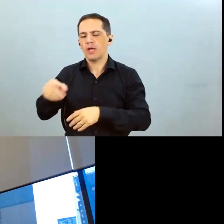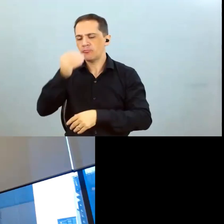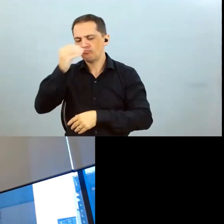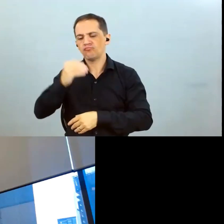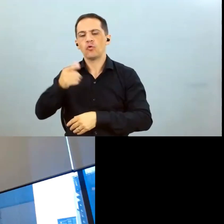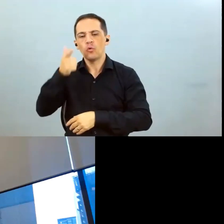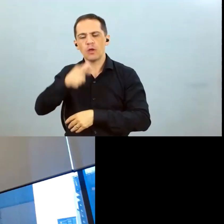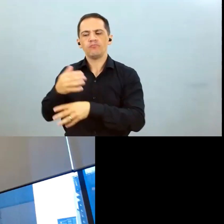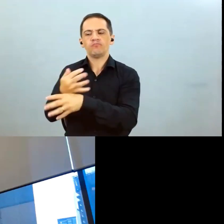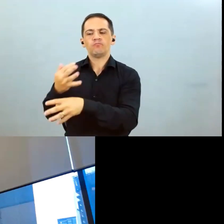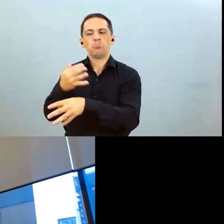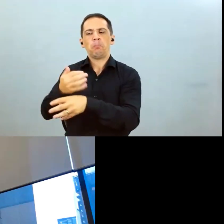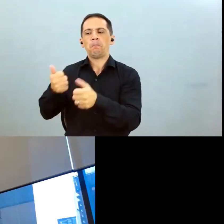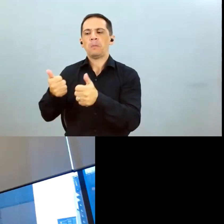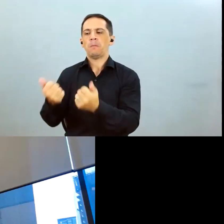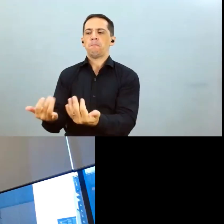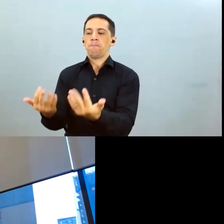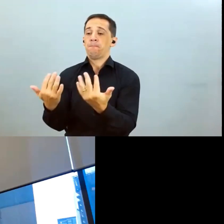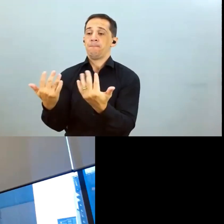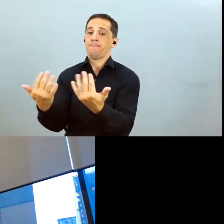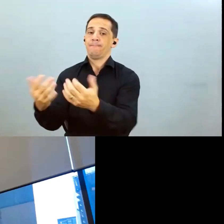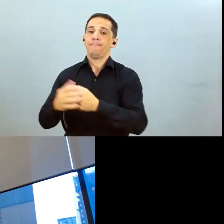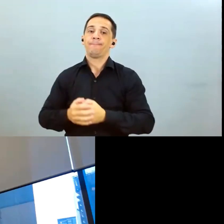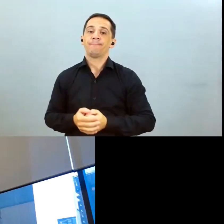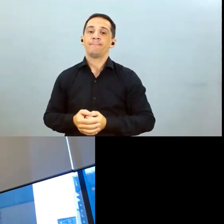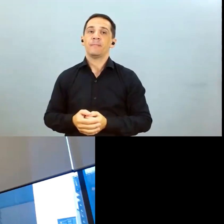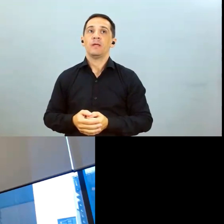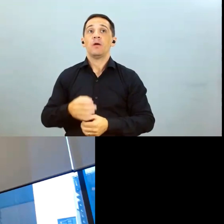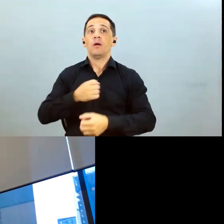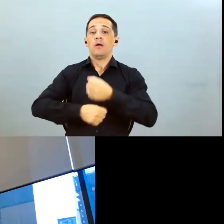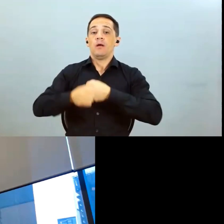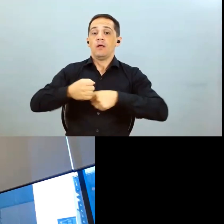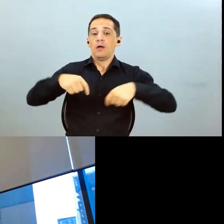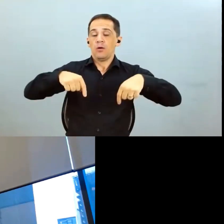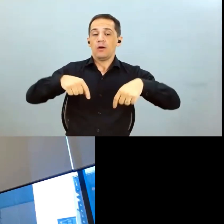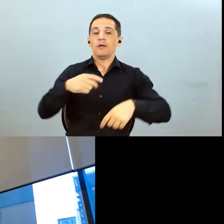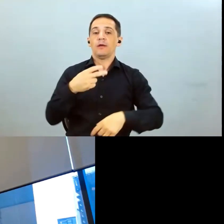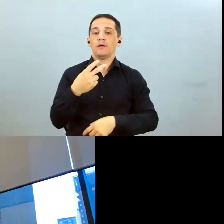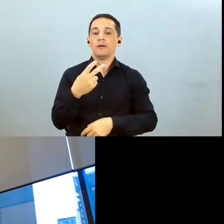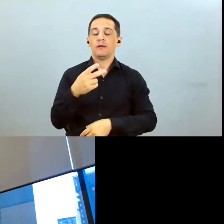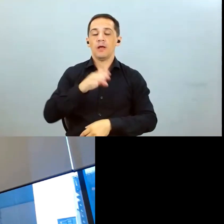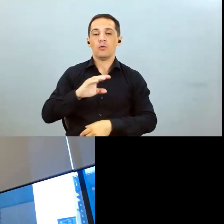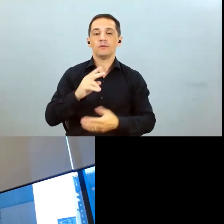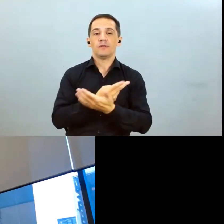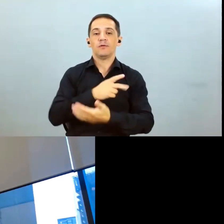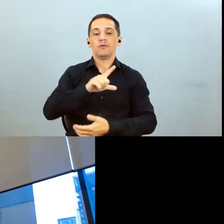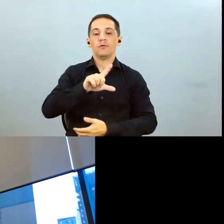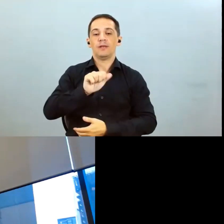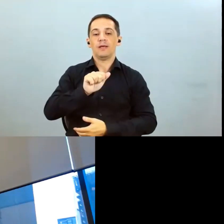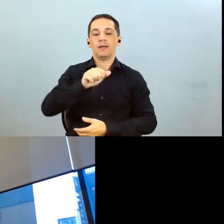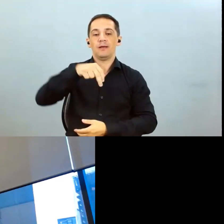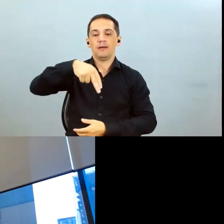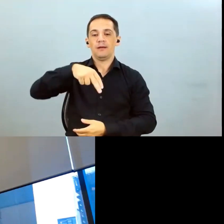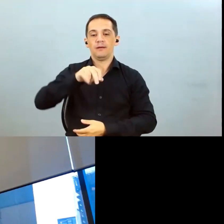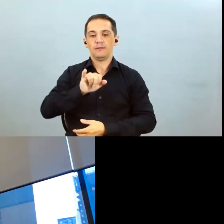Bahia assim como foi esse ano esse ano foi um ano de Laminha na Bahia teve regiões que choveu bem produziu super